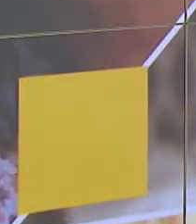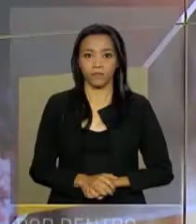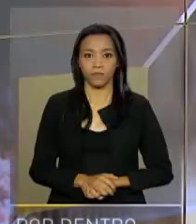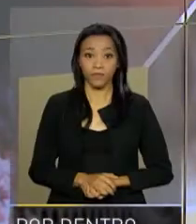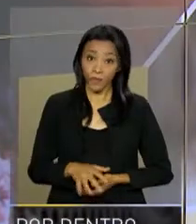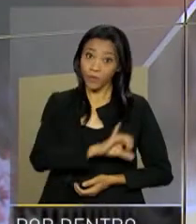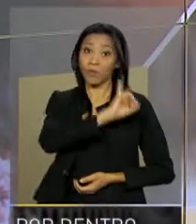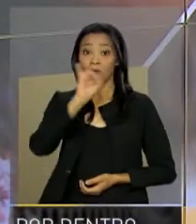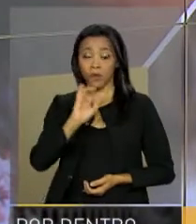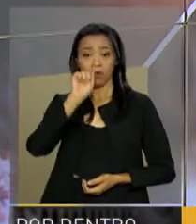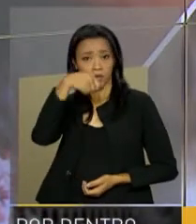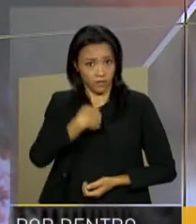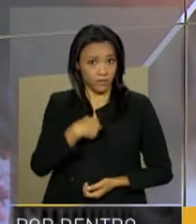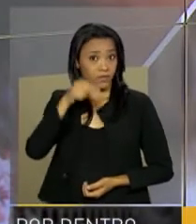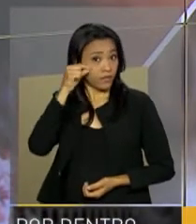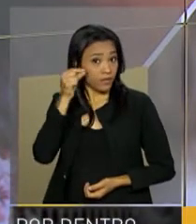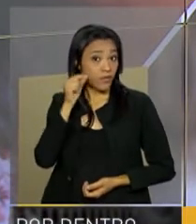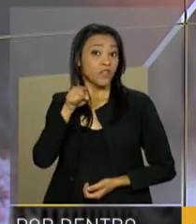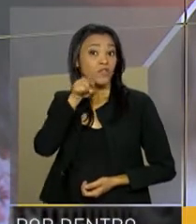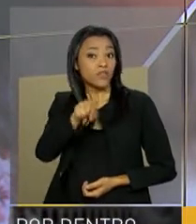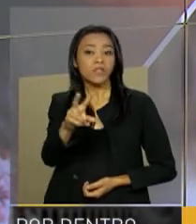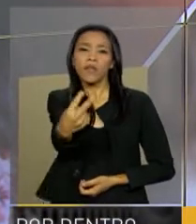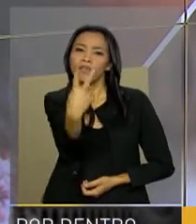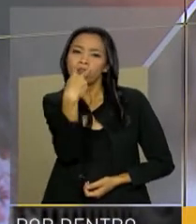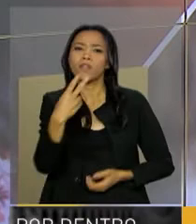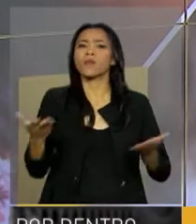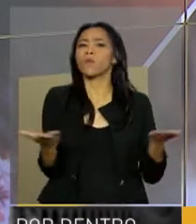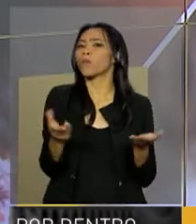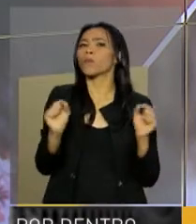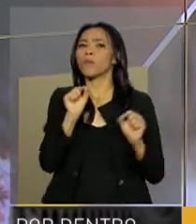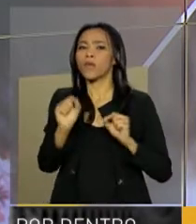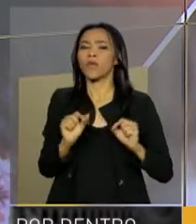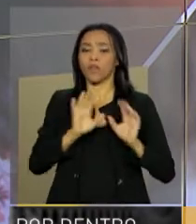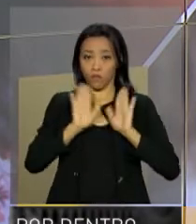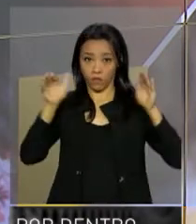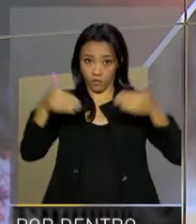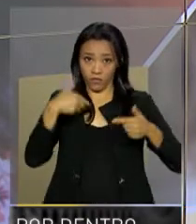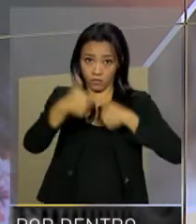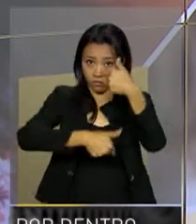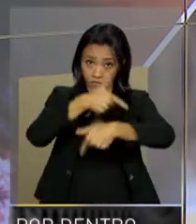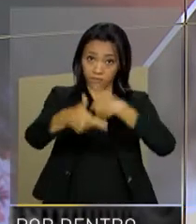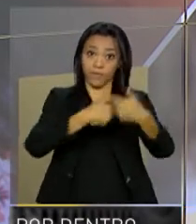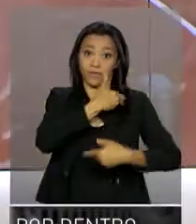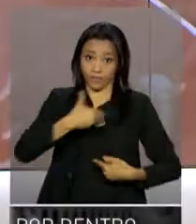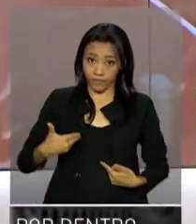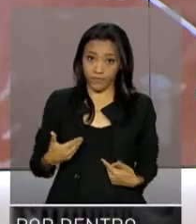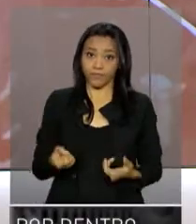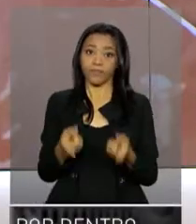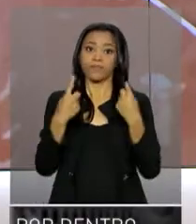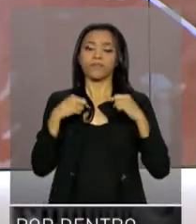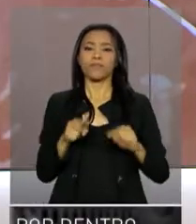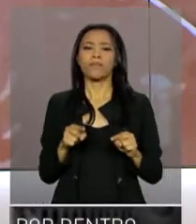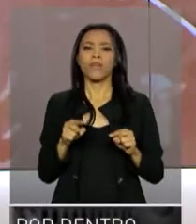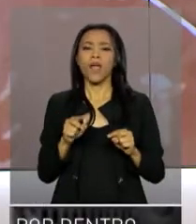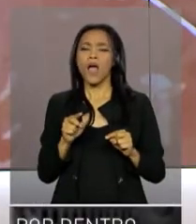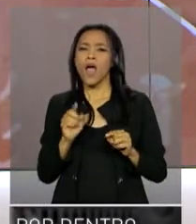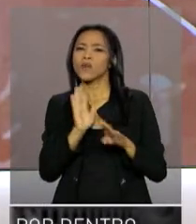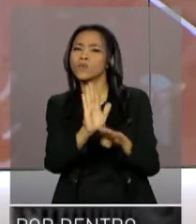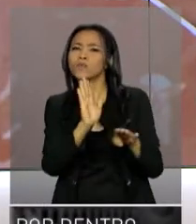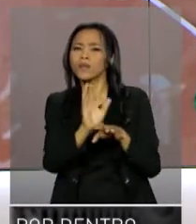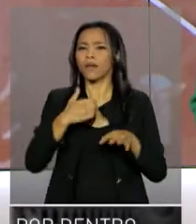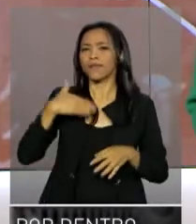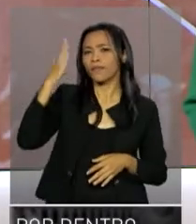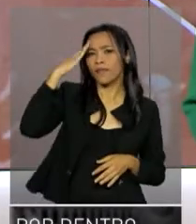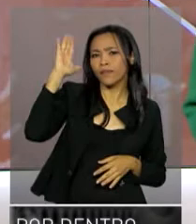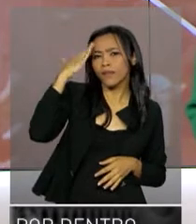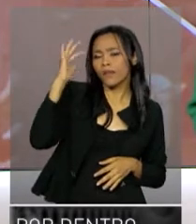Olá, eu sou Renata Corsini e você acompanha agora o programa Por Dentro do Governo. Para ajudar a entender